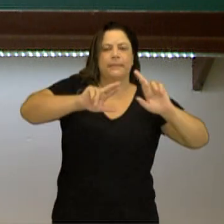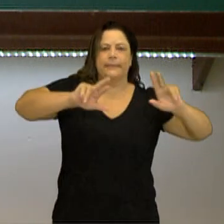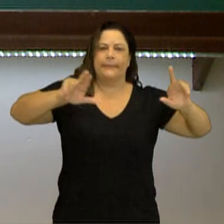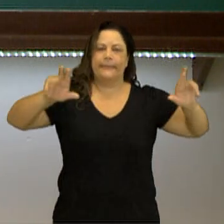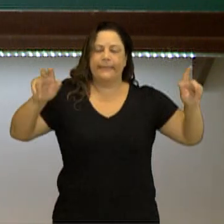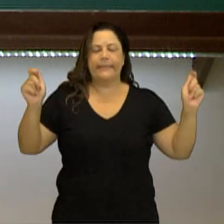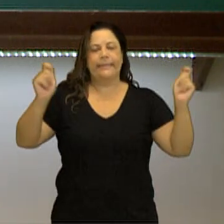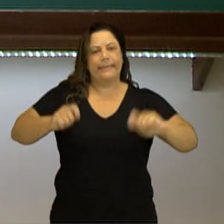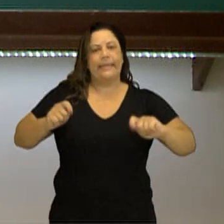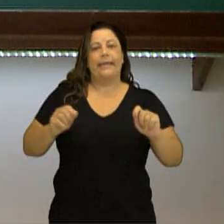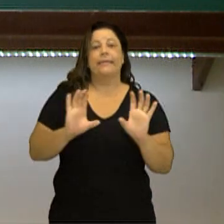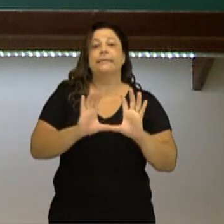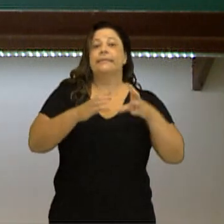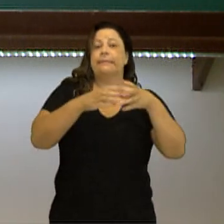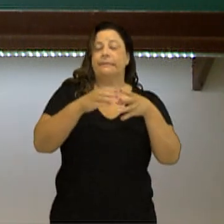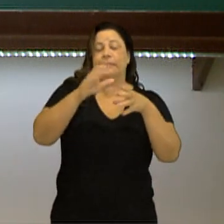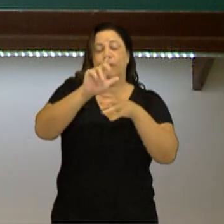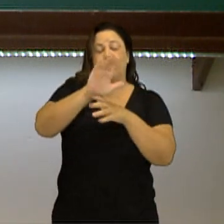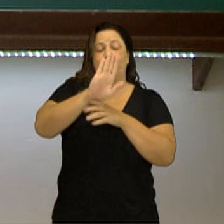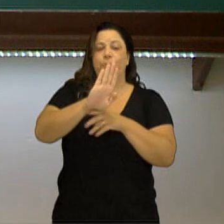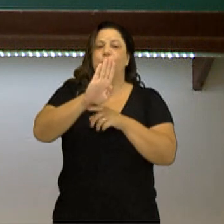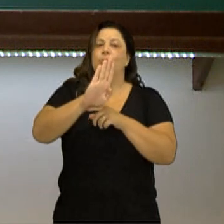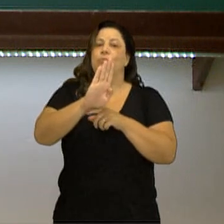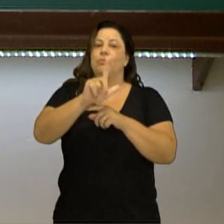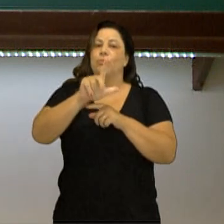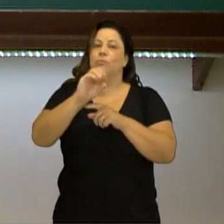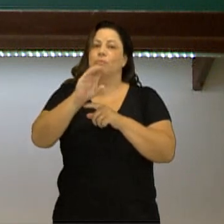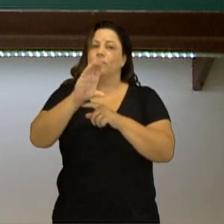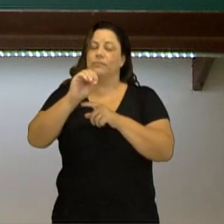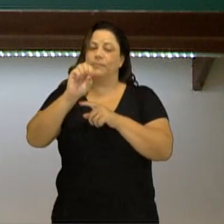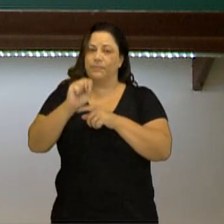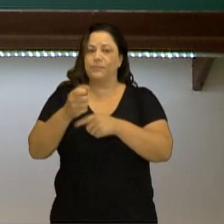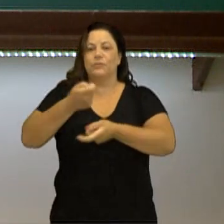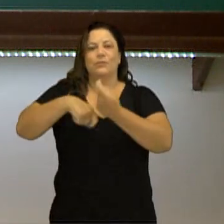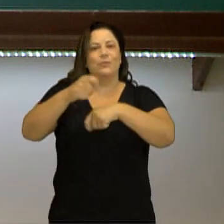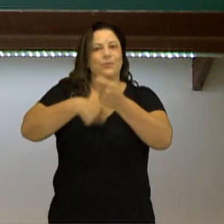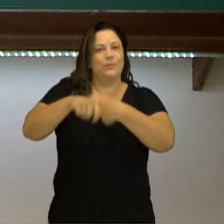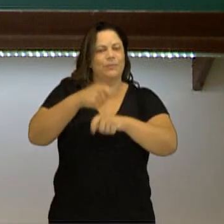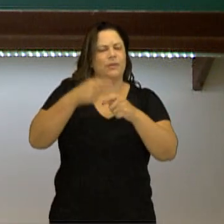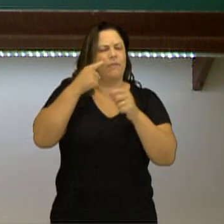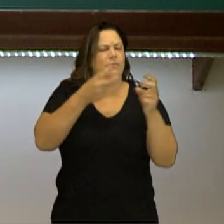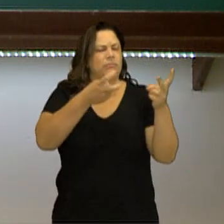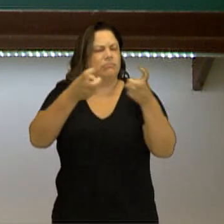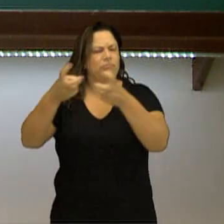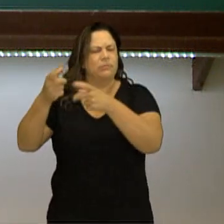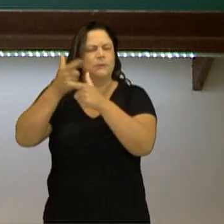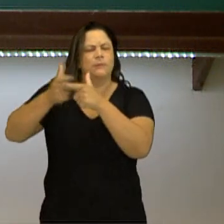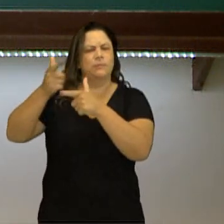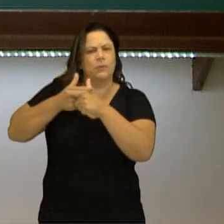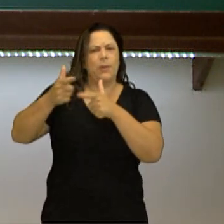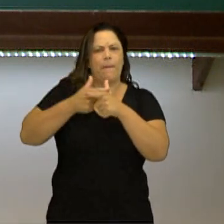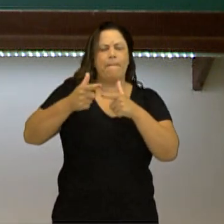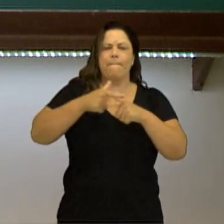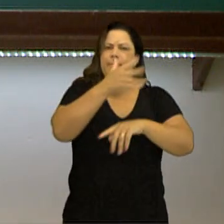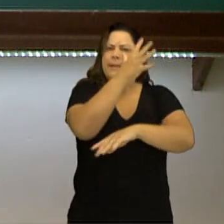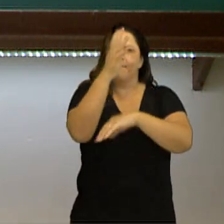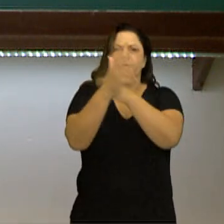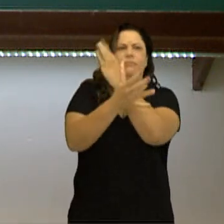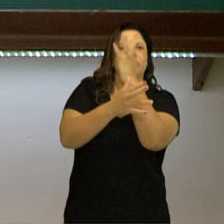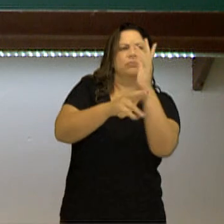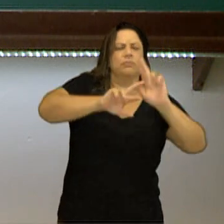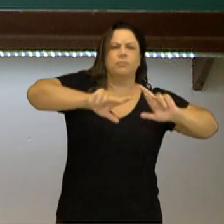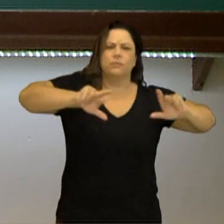gente ter essa perspectiva, nós vamos analisar alguns problemas ambientais primordialmente urbanos e suas